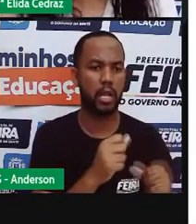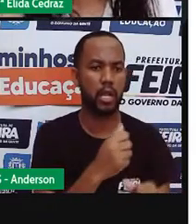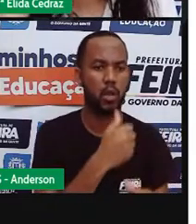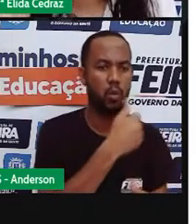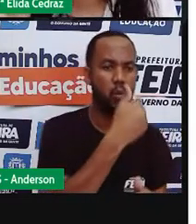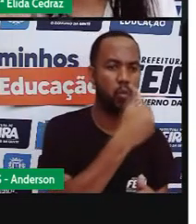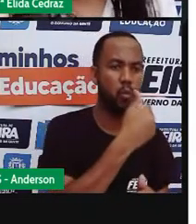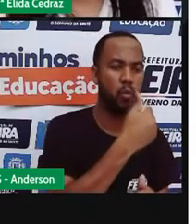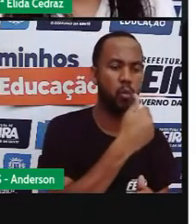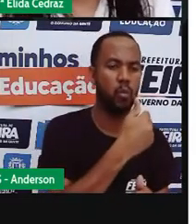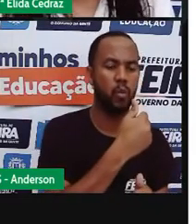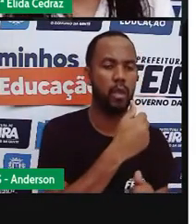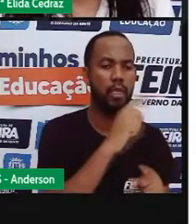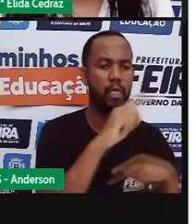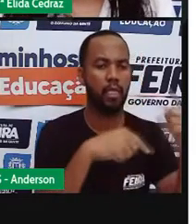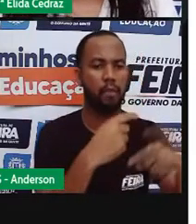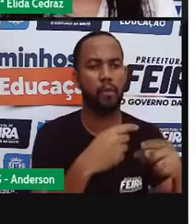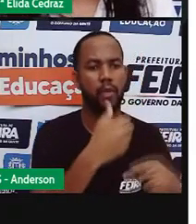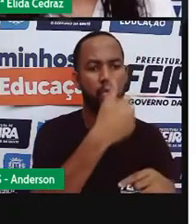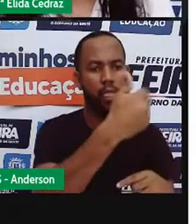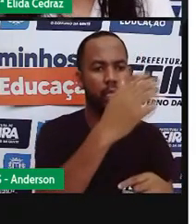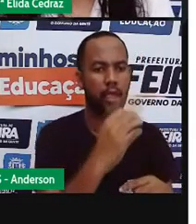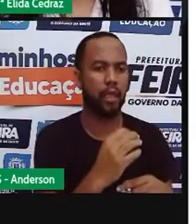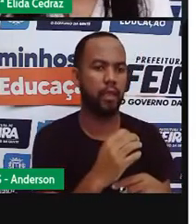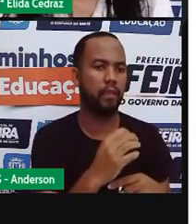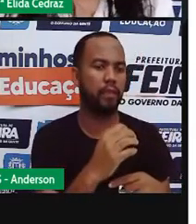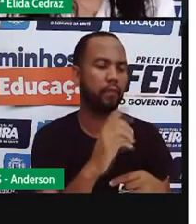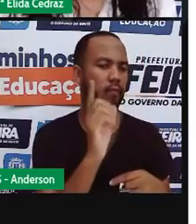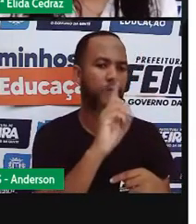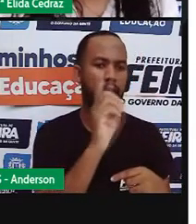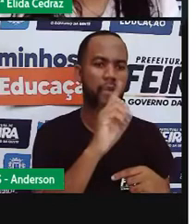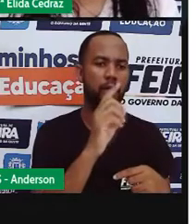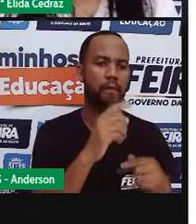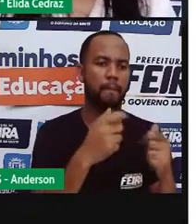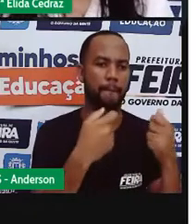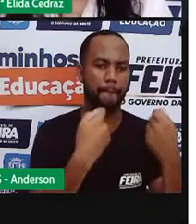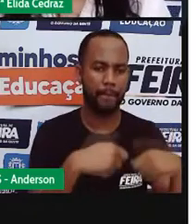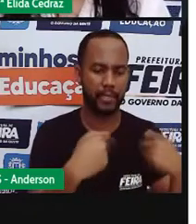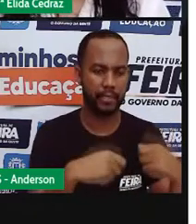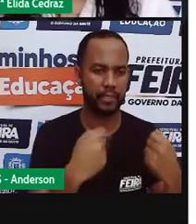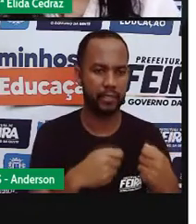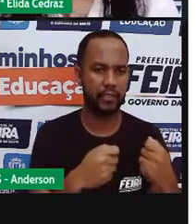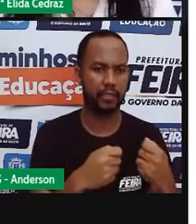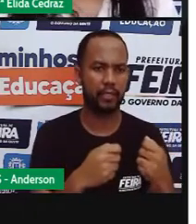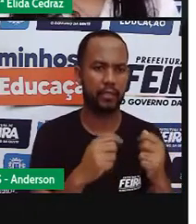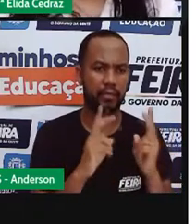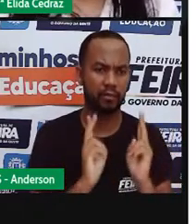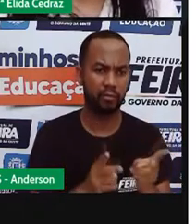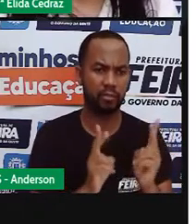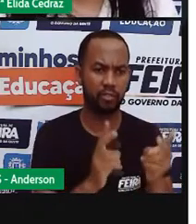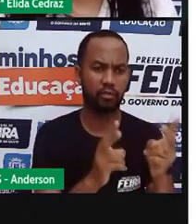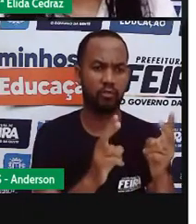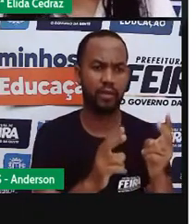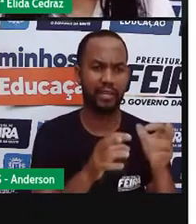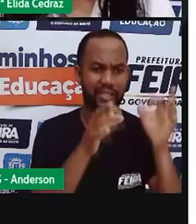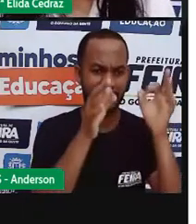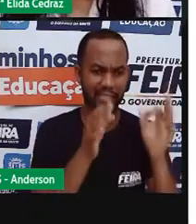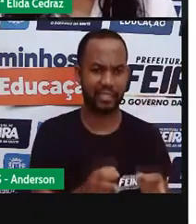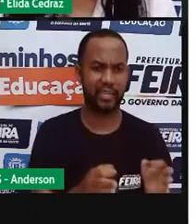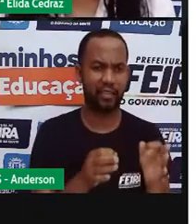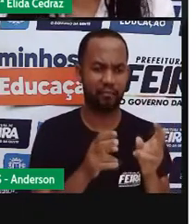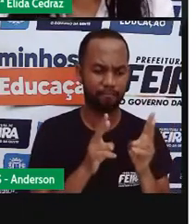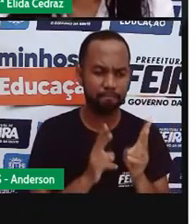seguindo a ordem certinha para conseguir criar, realizar ou executar